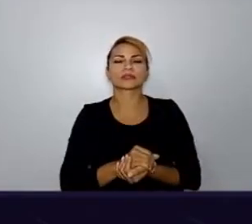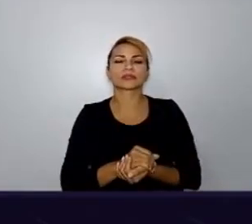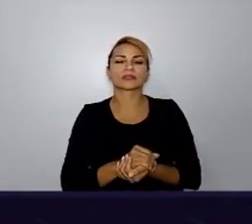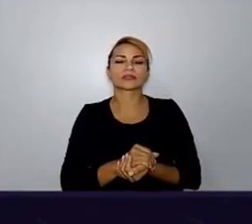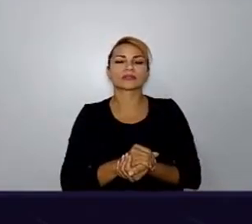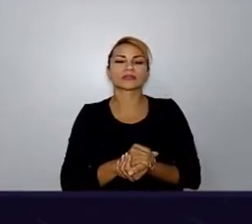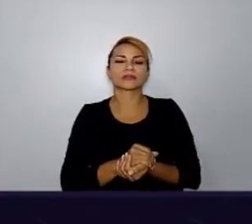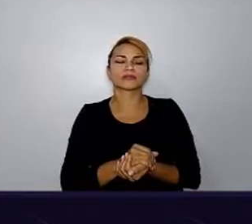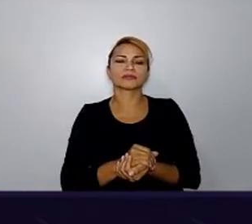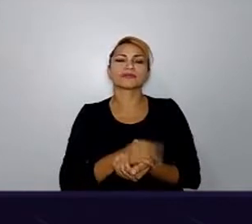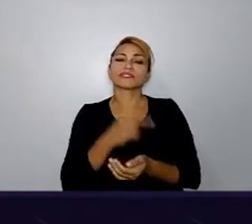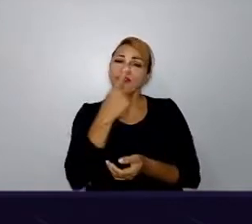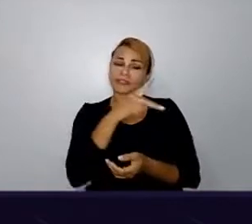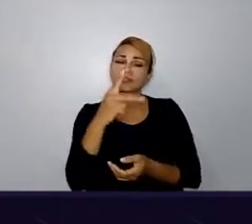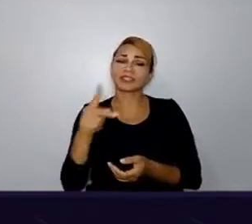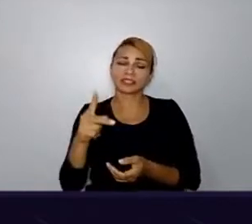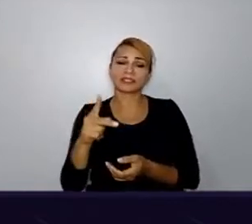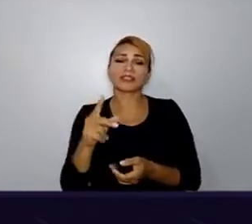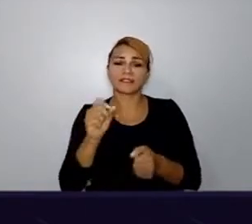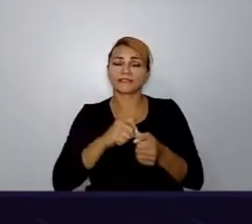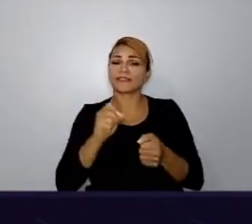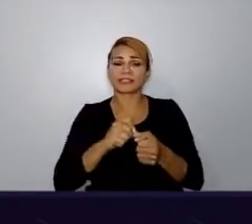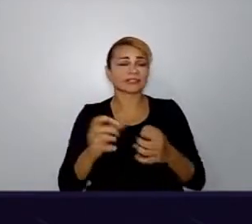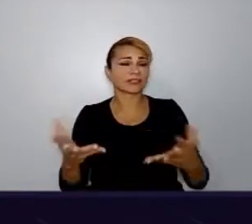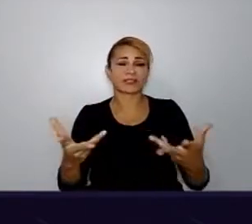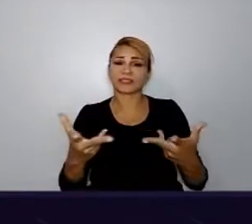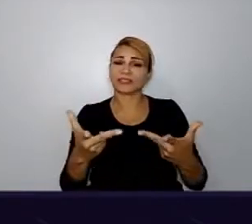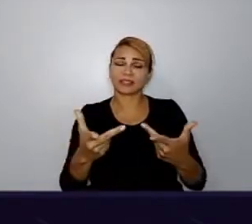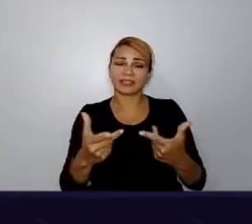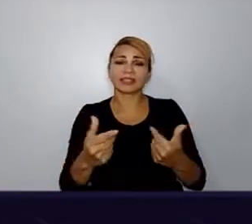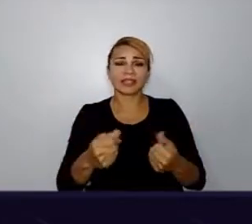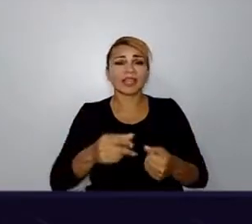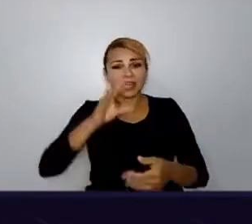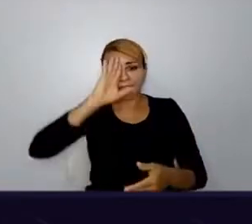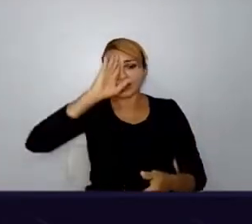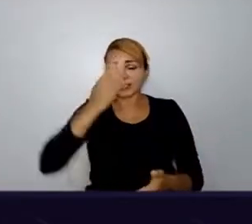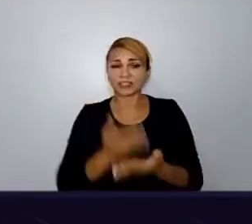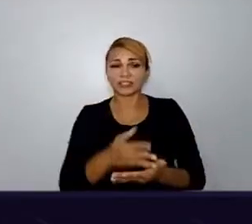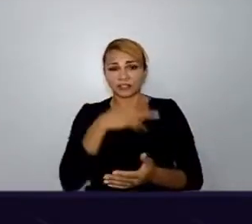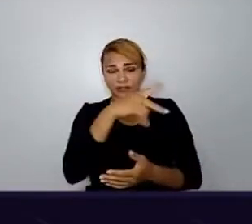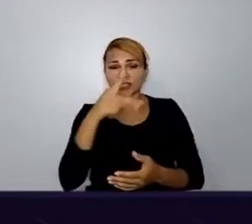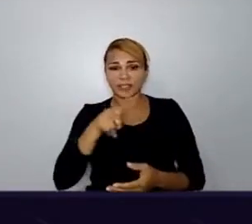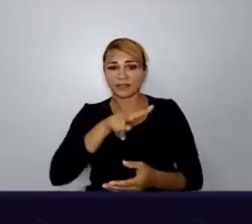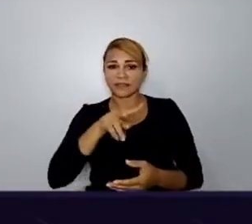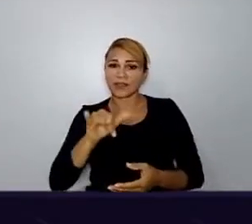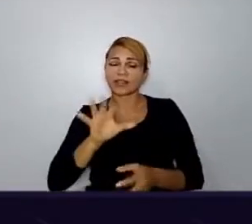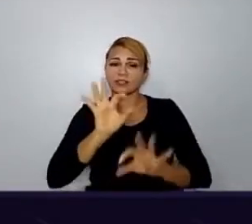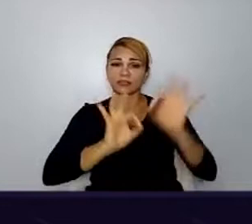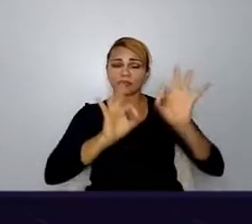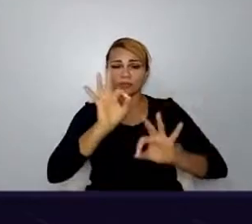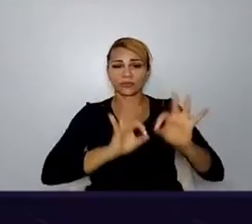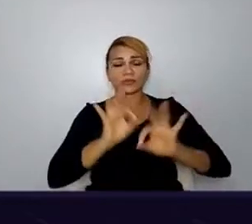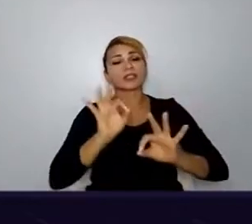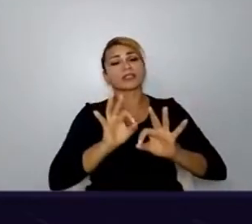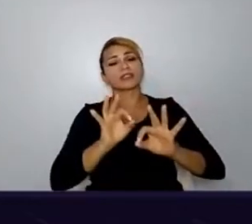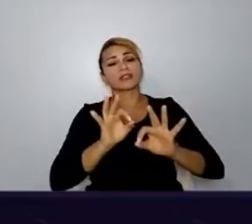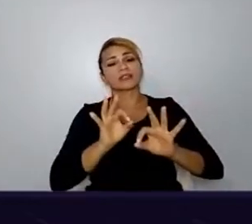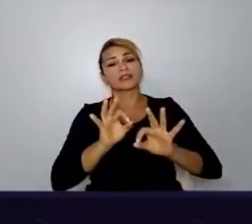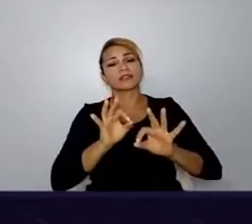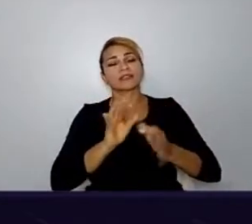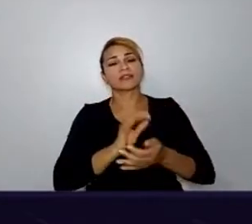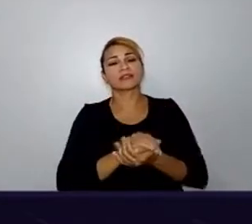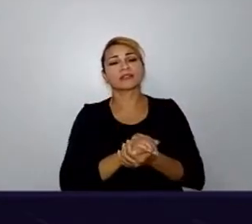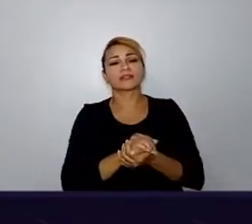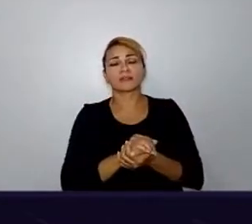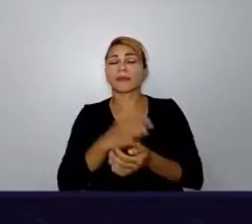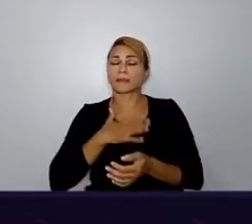está fazendo isso tudo de uma forma muito incrível, eu tenho certeza que você vai se organizar, eu super, acho